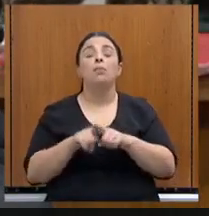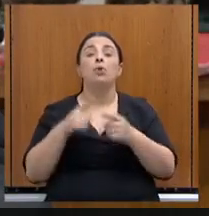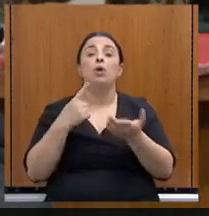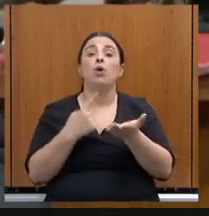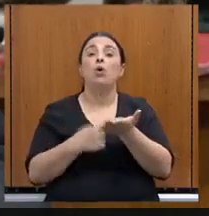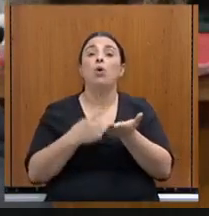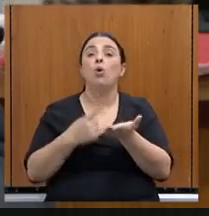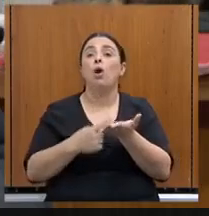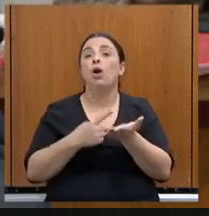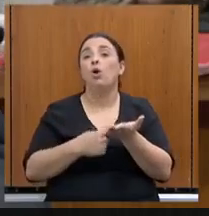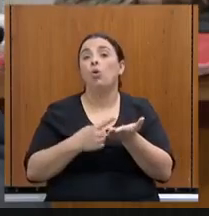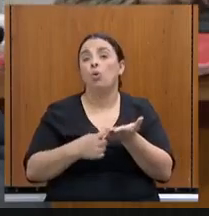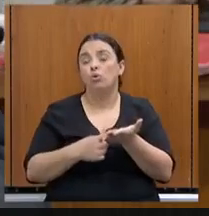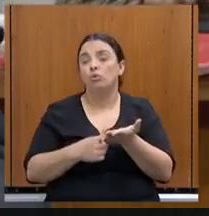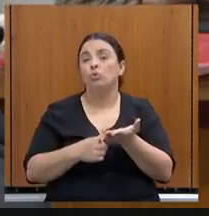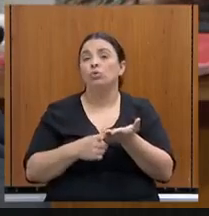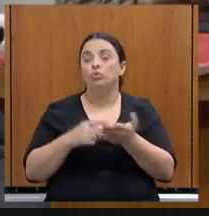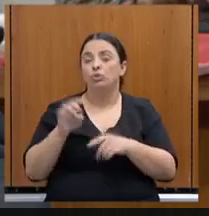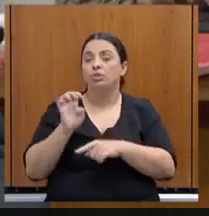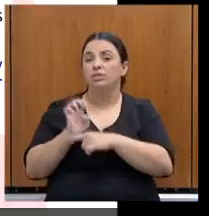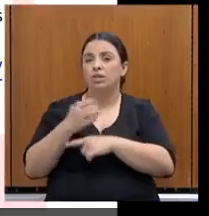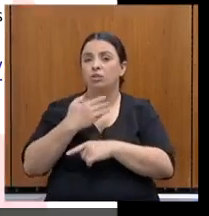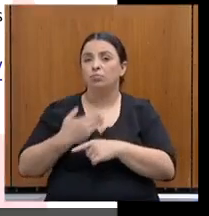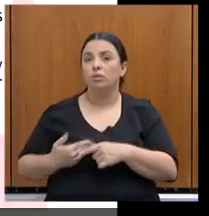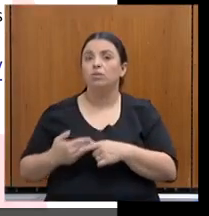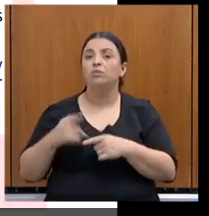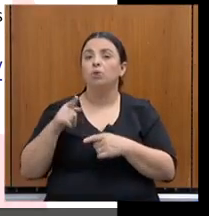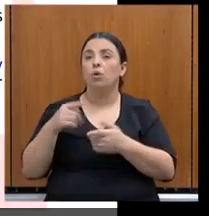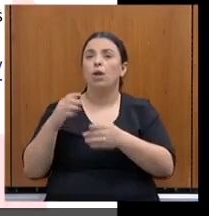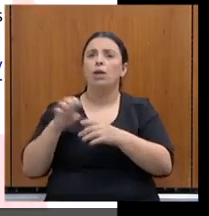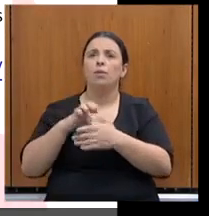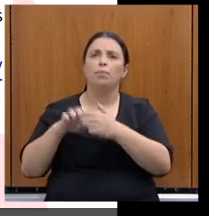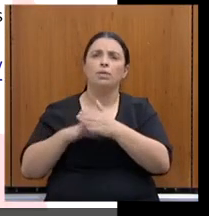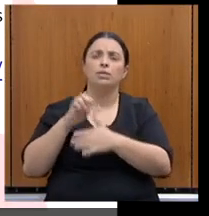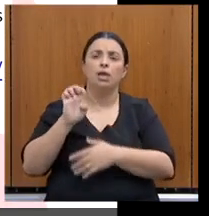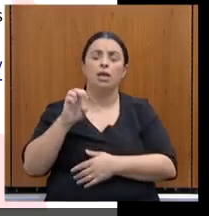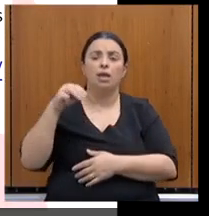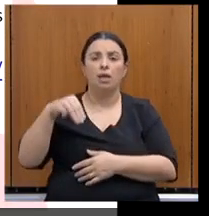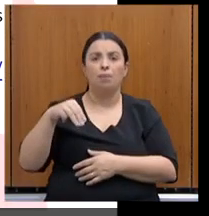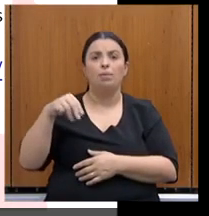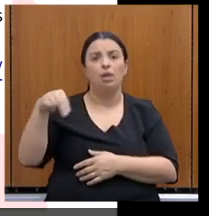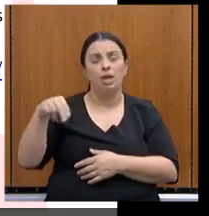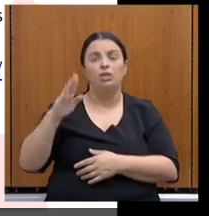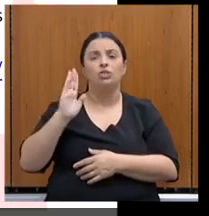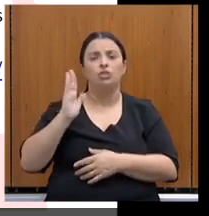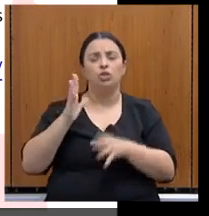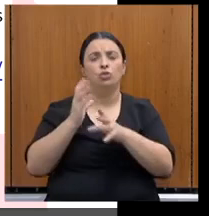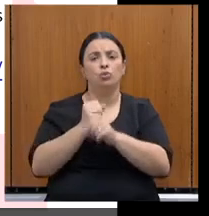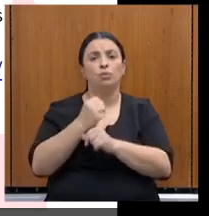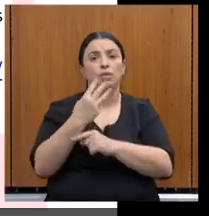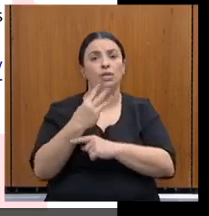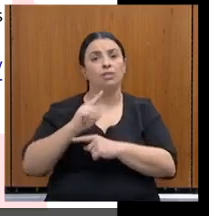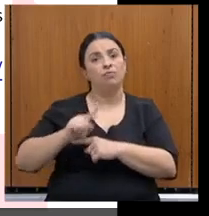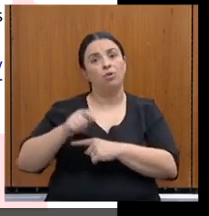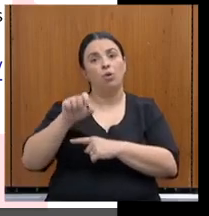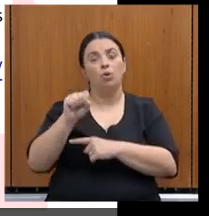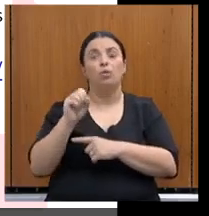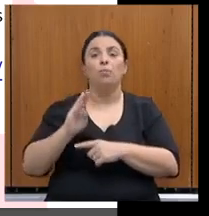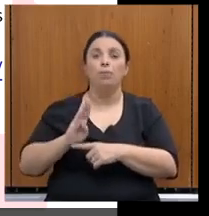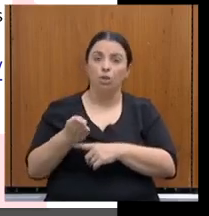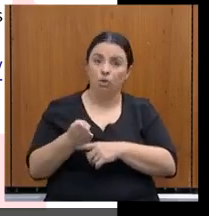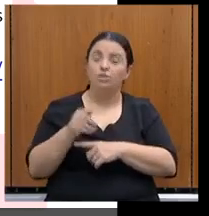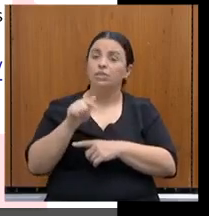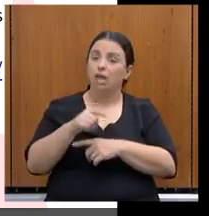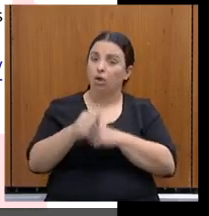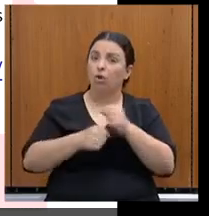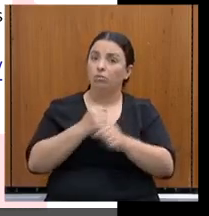com a AMM, até o mês de abril de 2021, 3,8 bilhões, e somente esse ano,